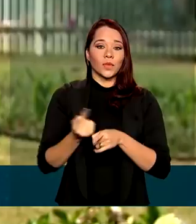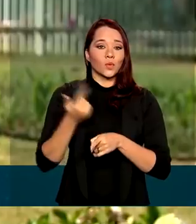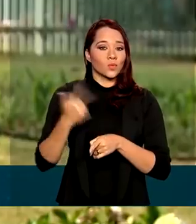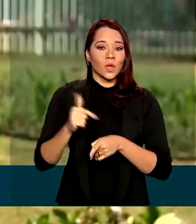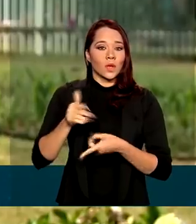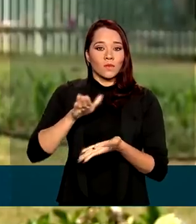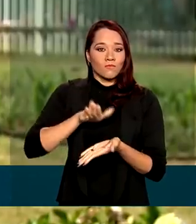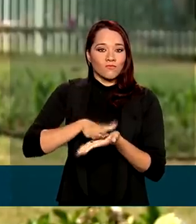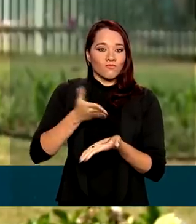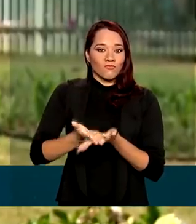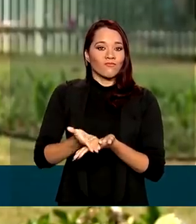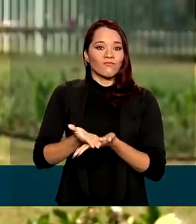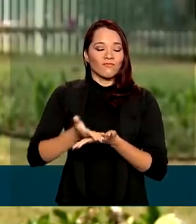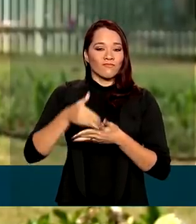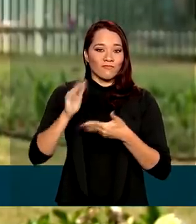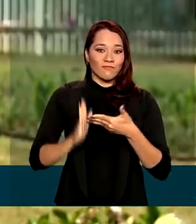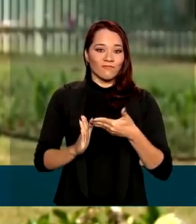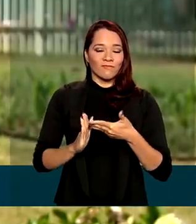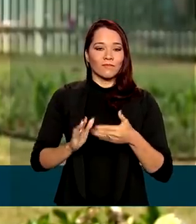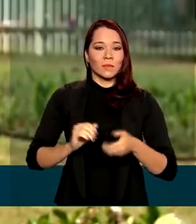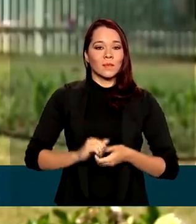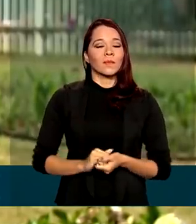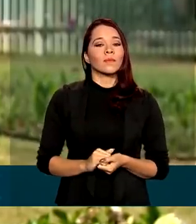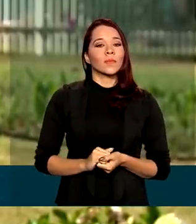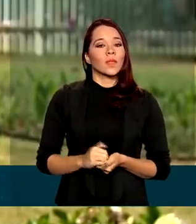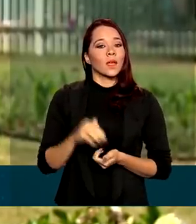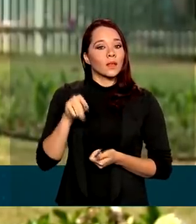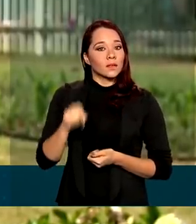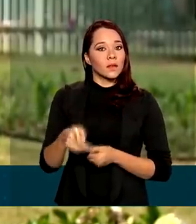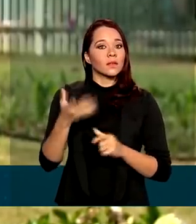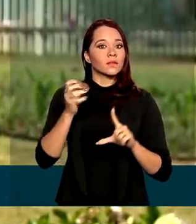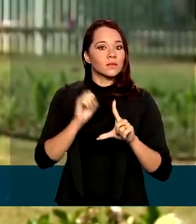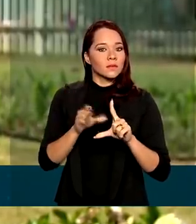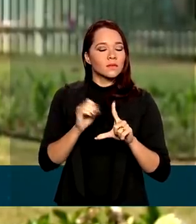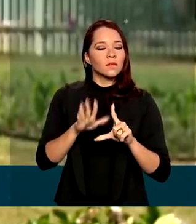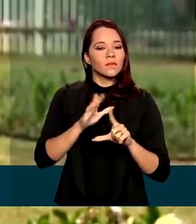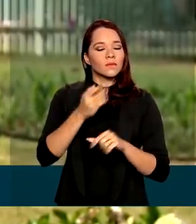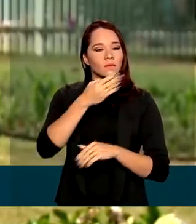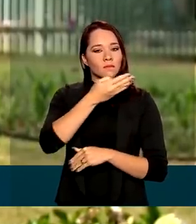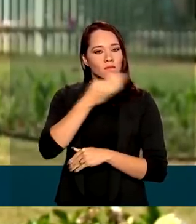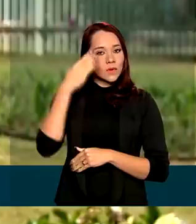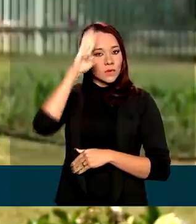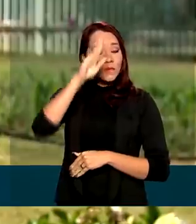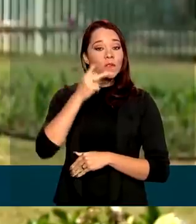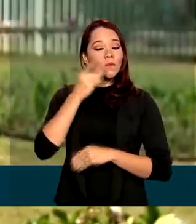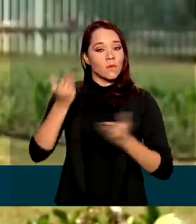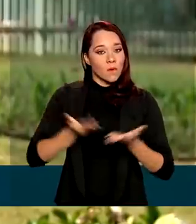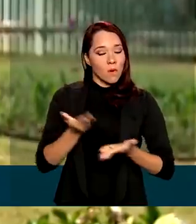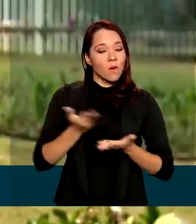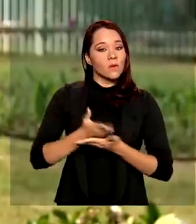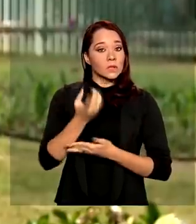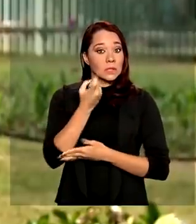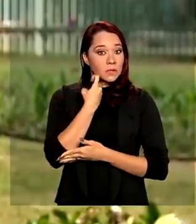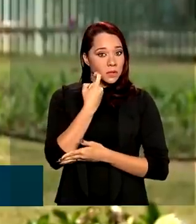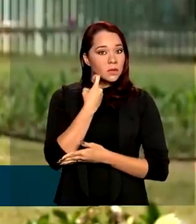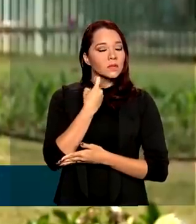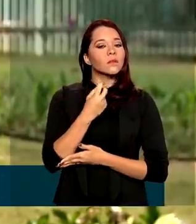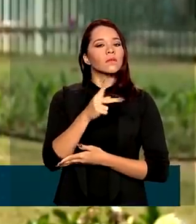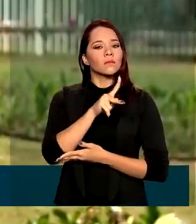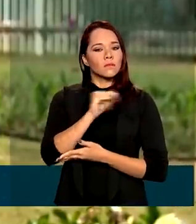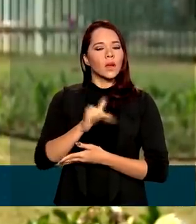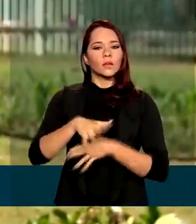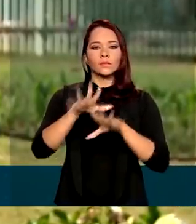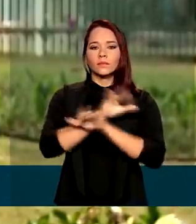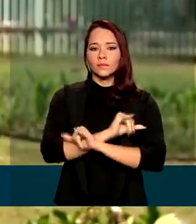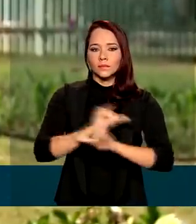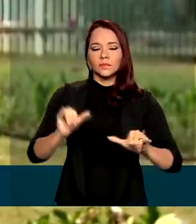sem o intérprete de Libras. Nessa transmissão, Bolsonaro disse que ainda hoje, nesta sexta-feira, ele vai